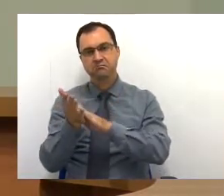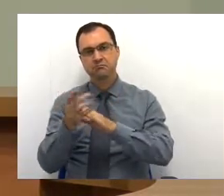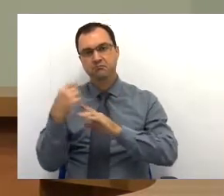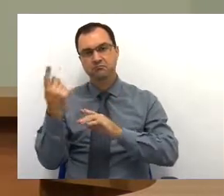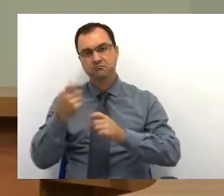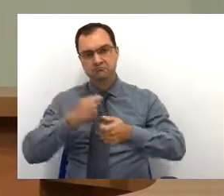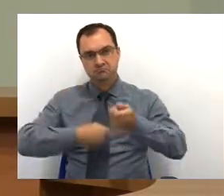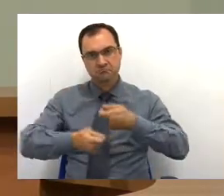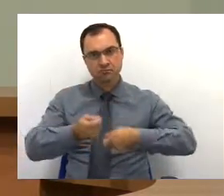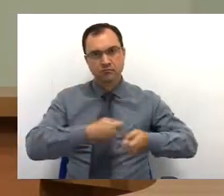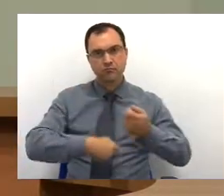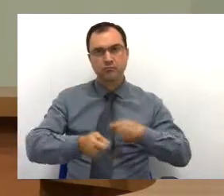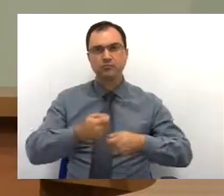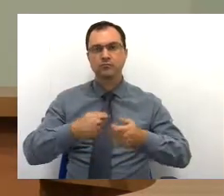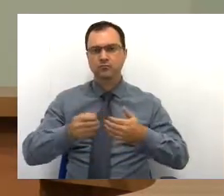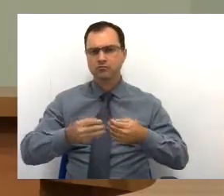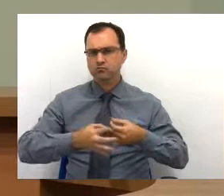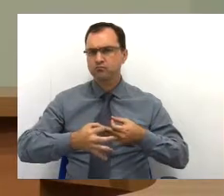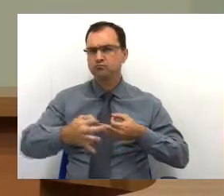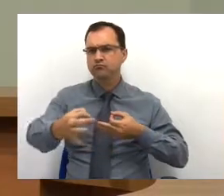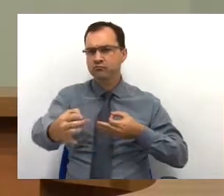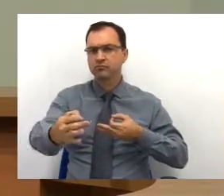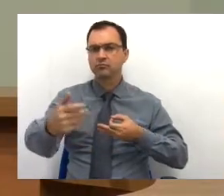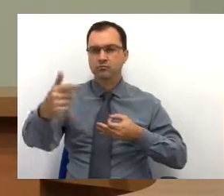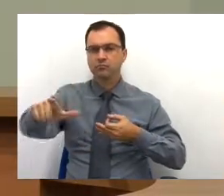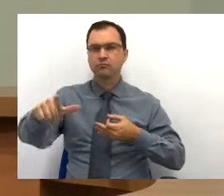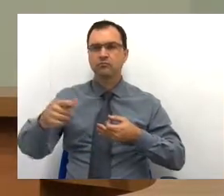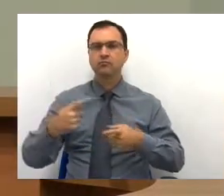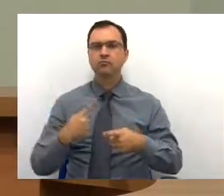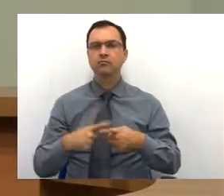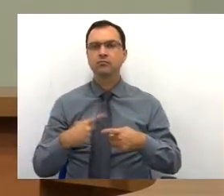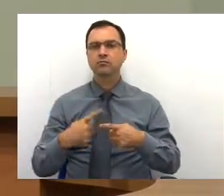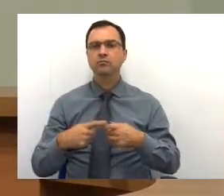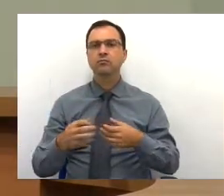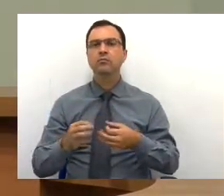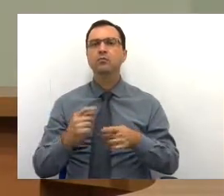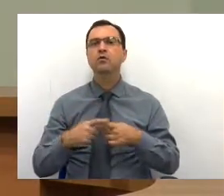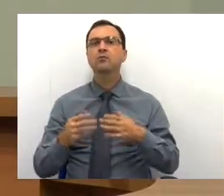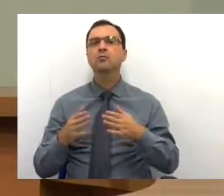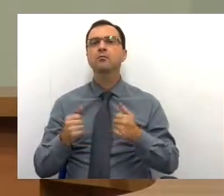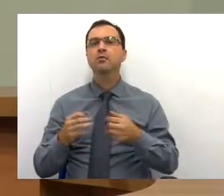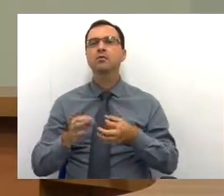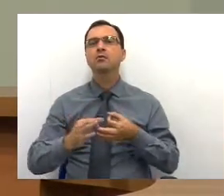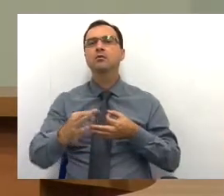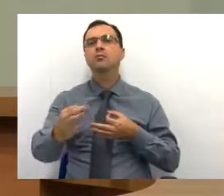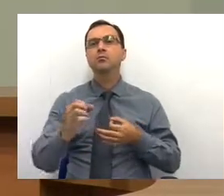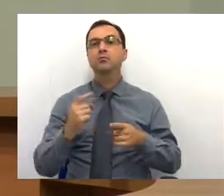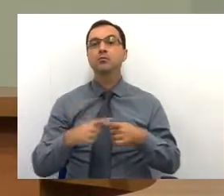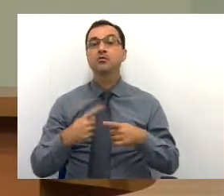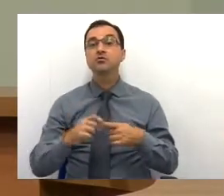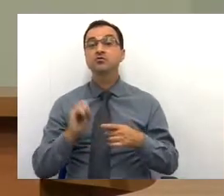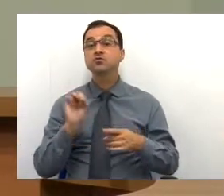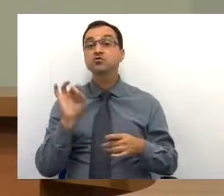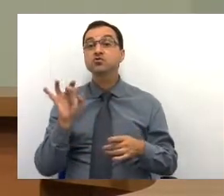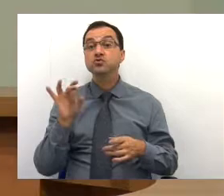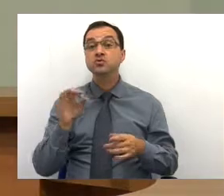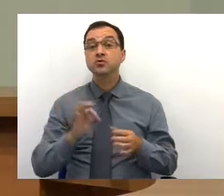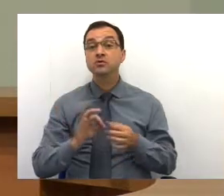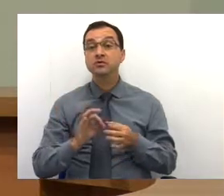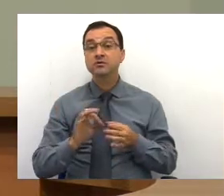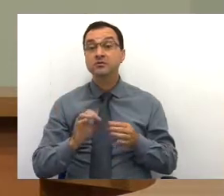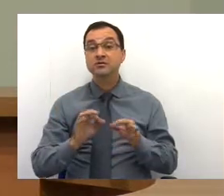iniciativa, que isso se extenda mais. Por que peço essa extensão? Porque só através das